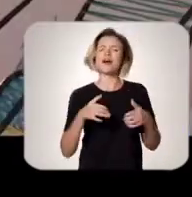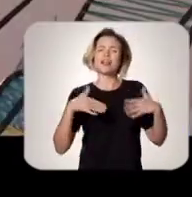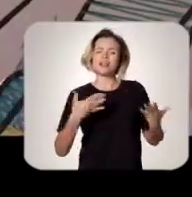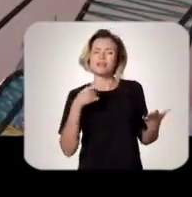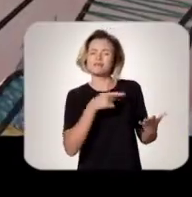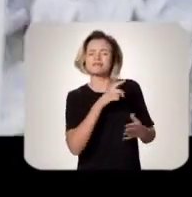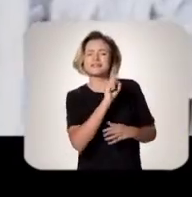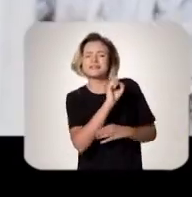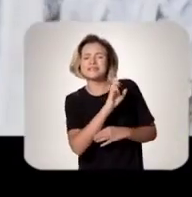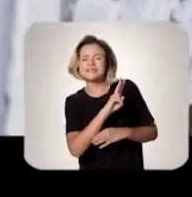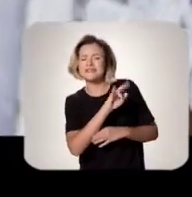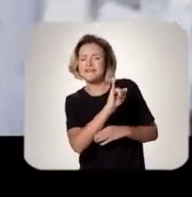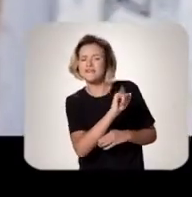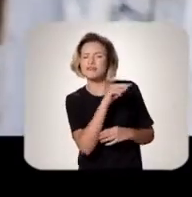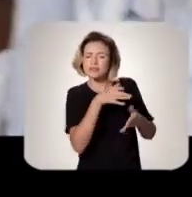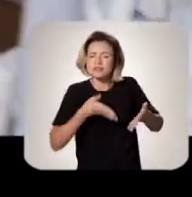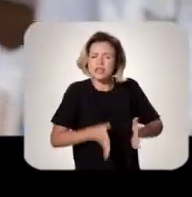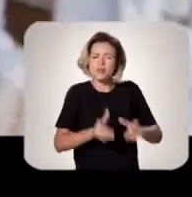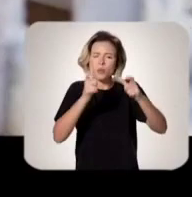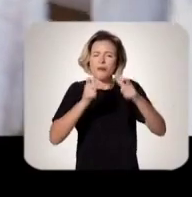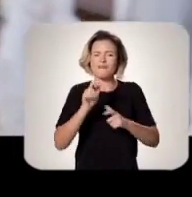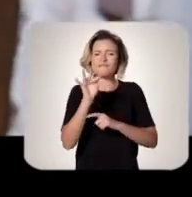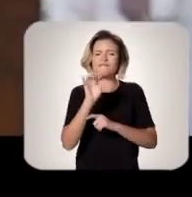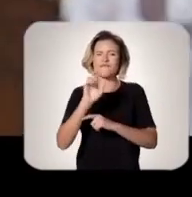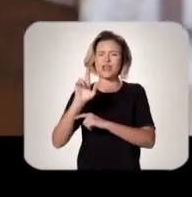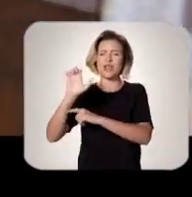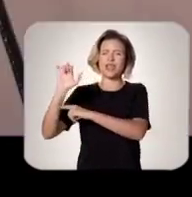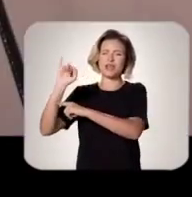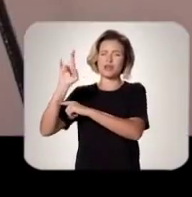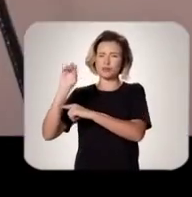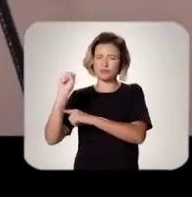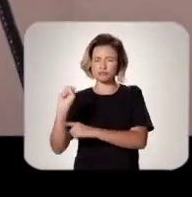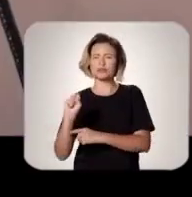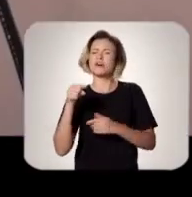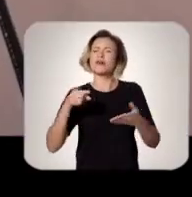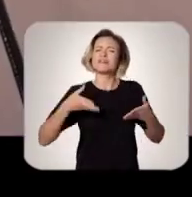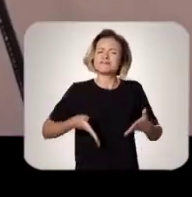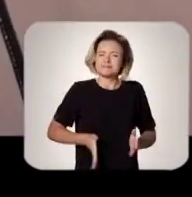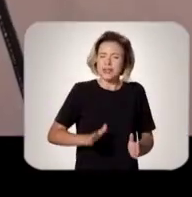Servi, a senhora nasceu em Ferreiros, não foi? Ferreiros E veio com que idade pra cá?